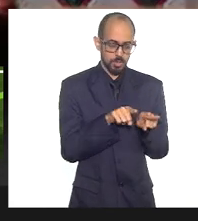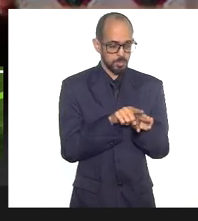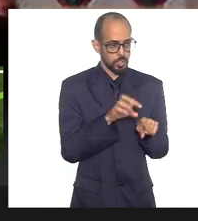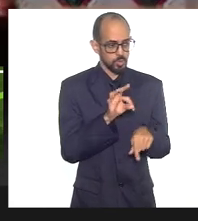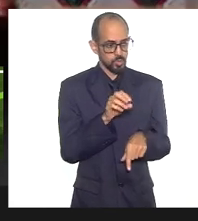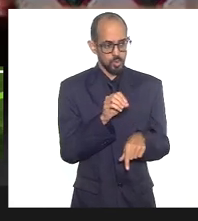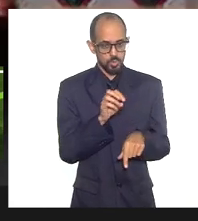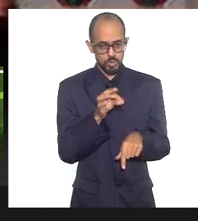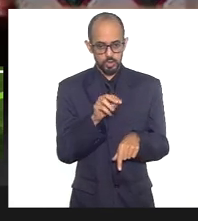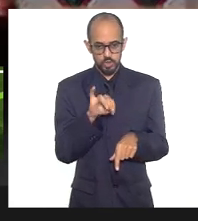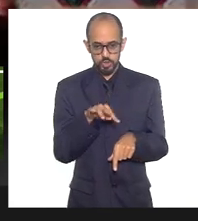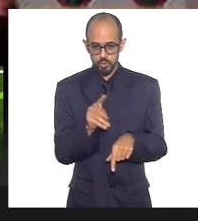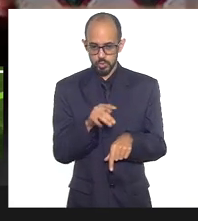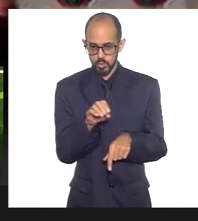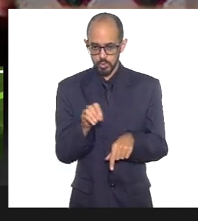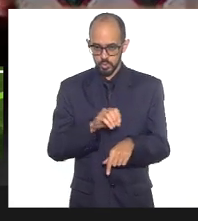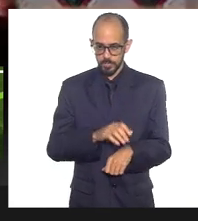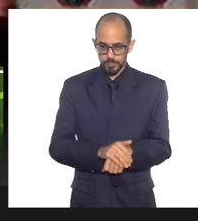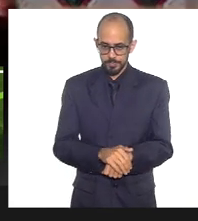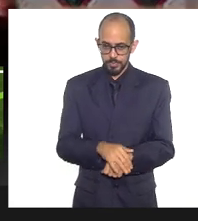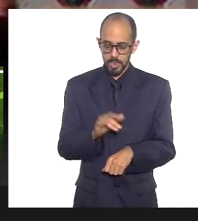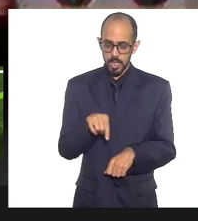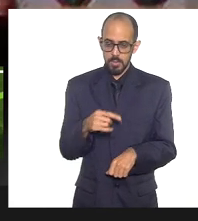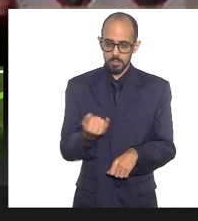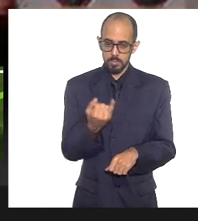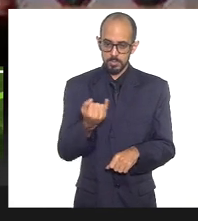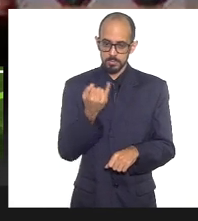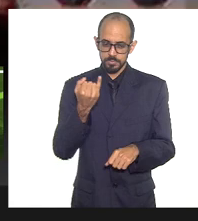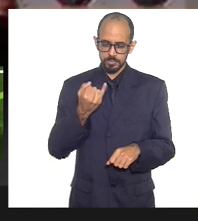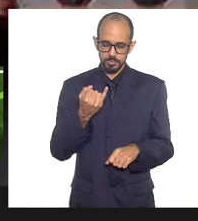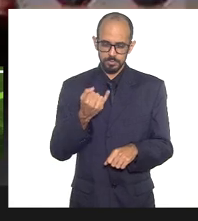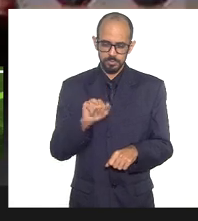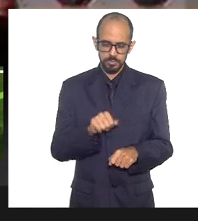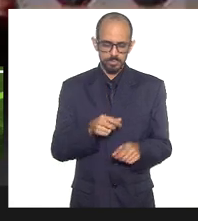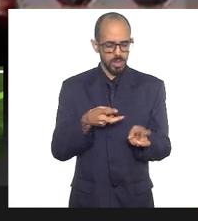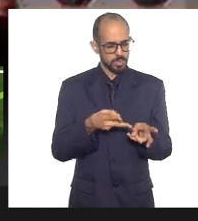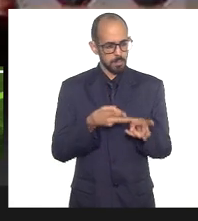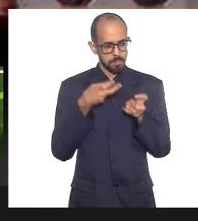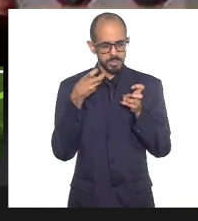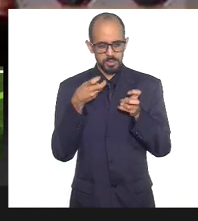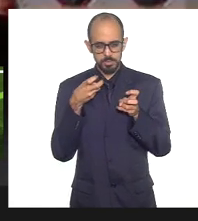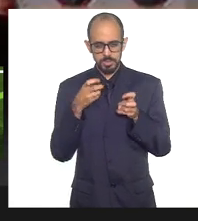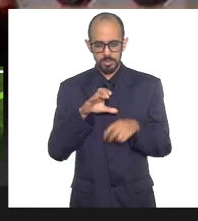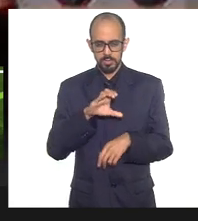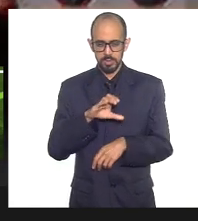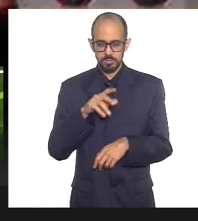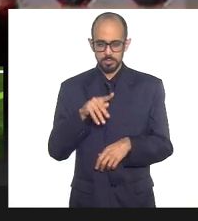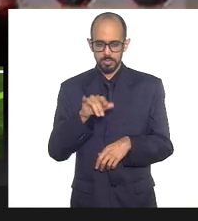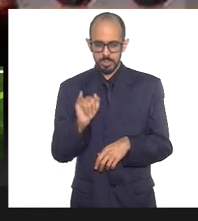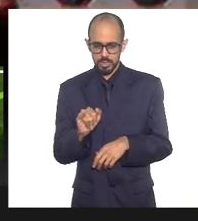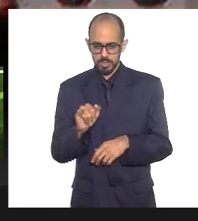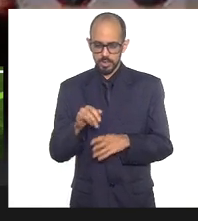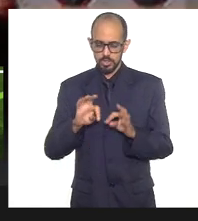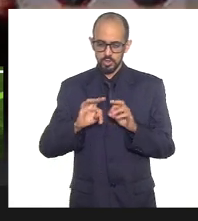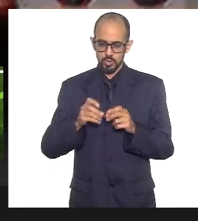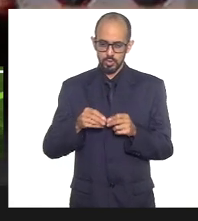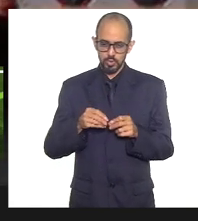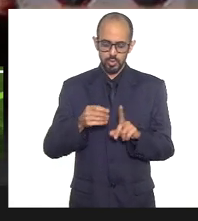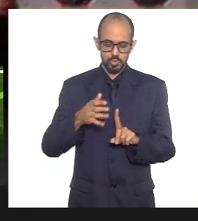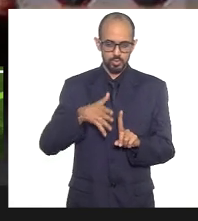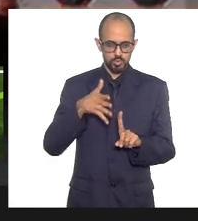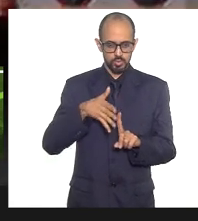acho importante essa prospecção por parte da CPI dos discursos